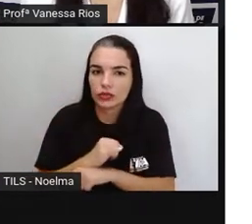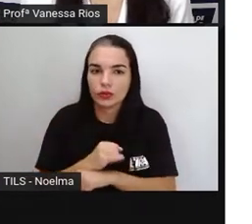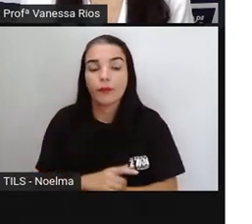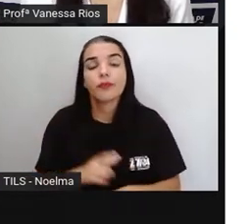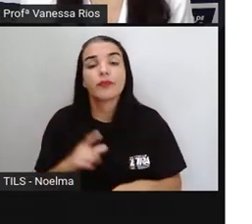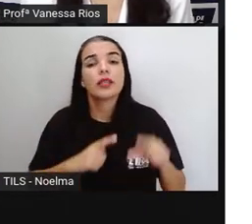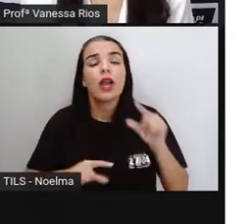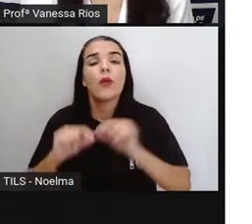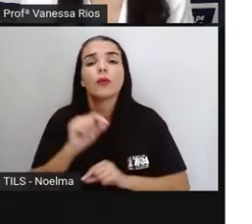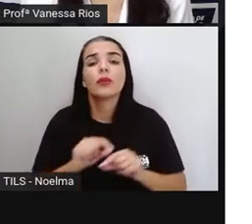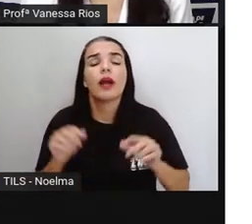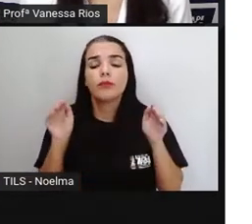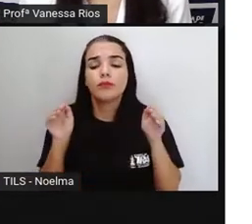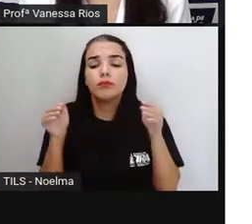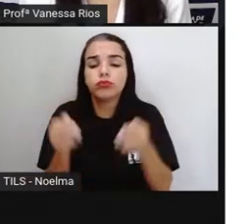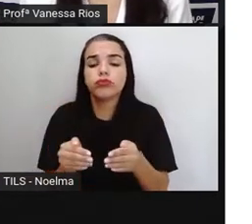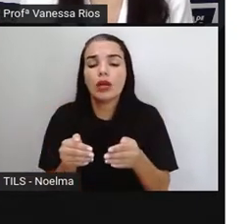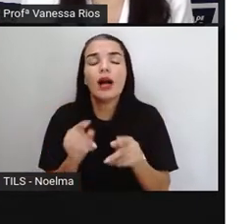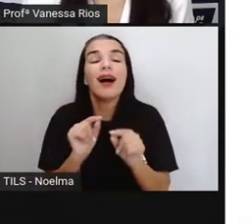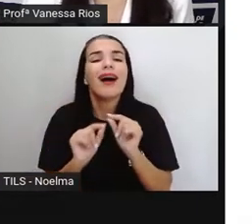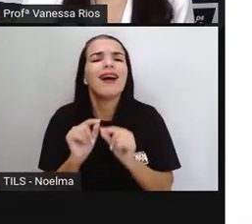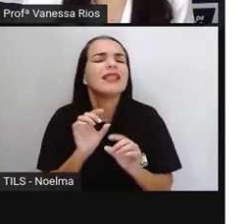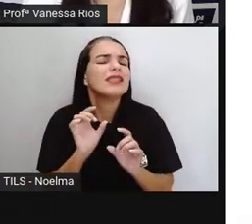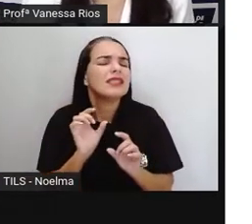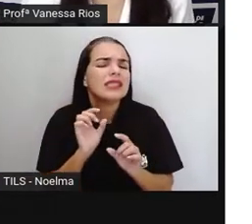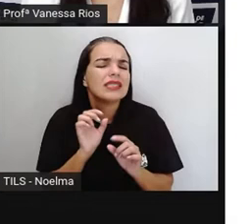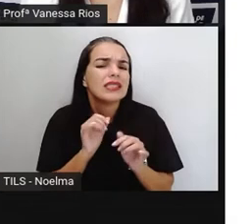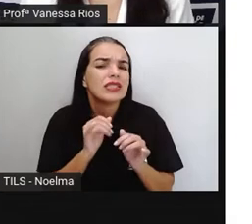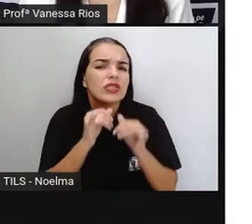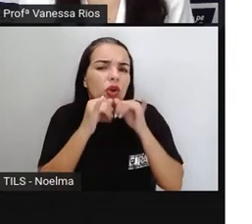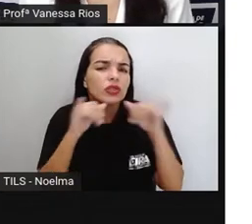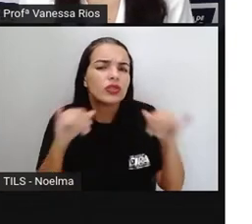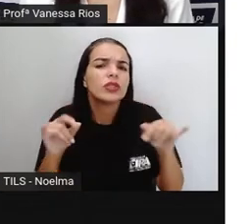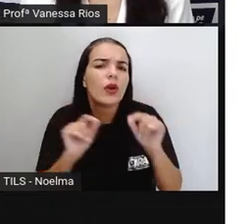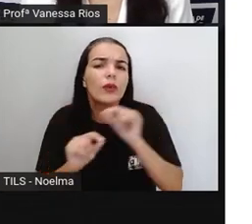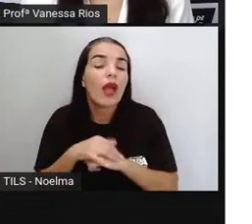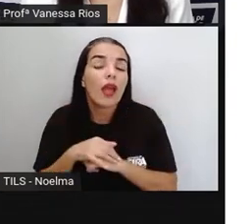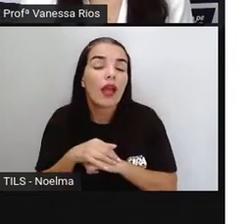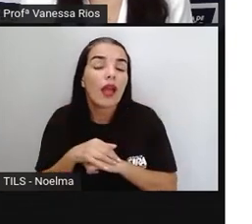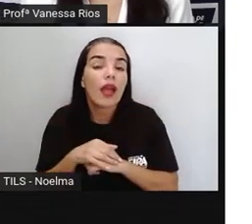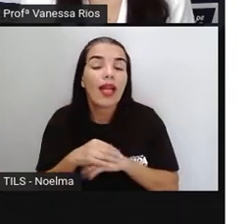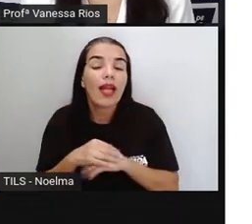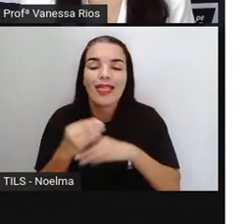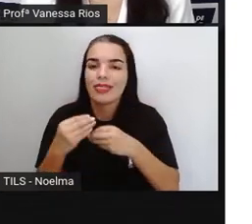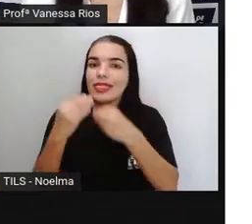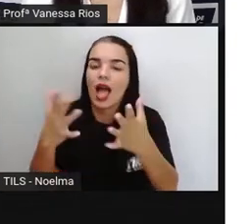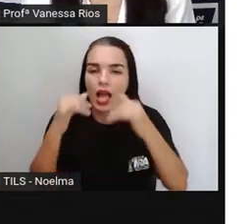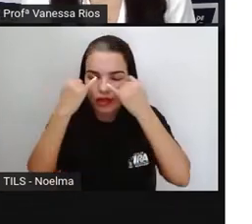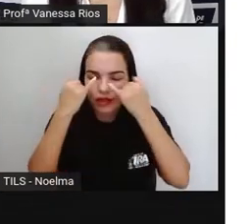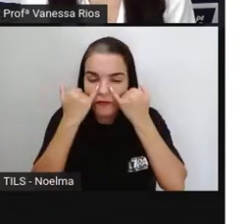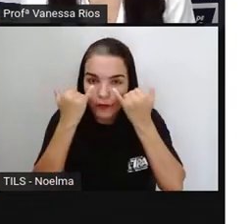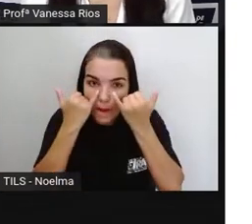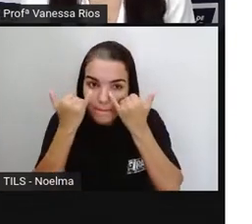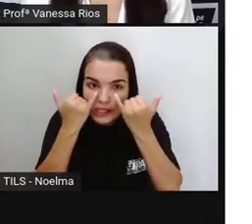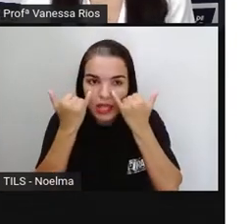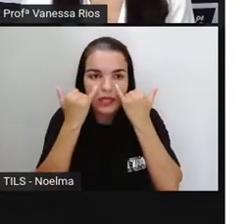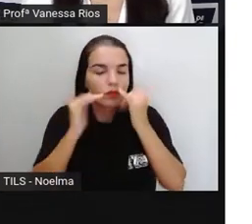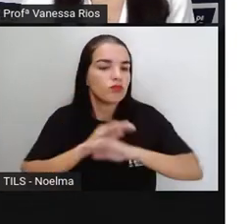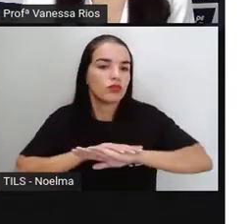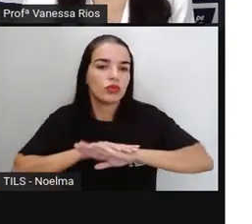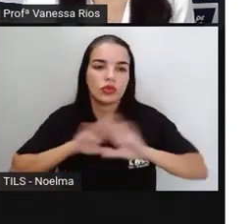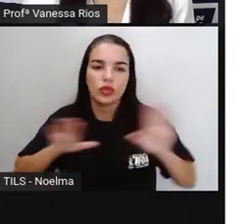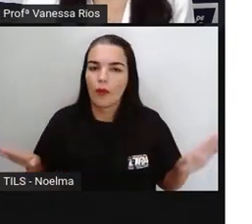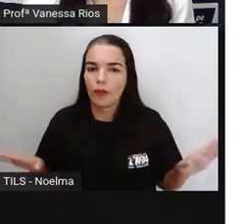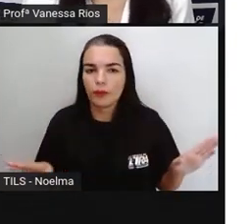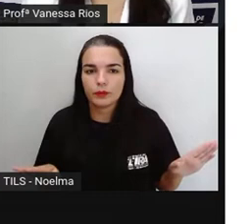intuito de informar. O objetivo da notícia é trazer informação. E a estrutura básica destes